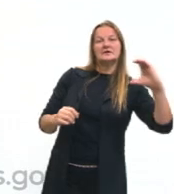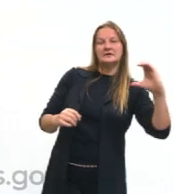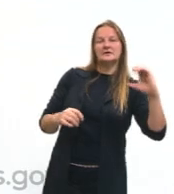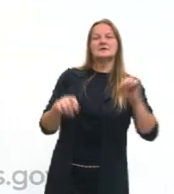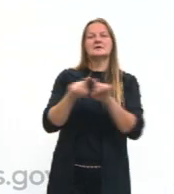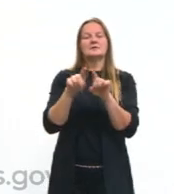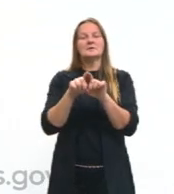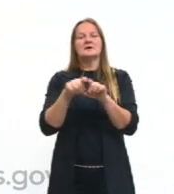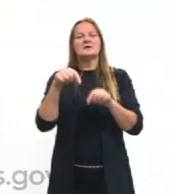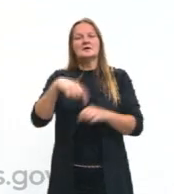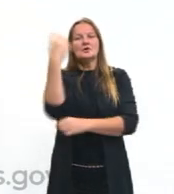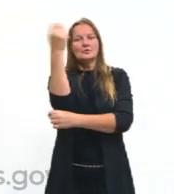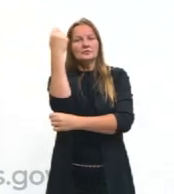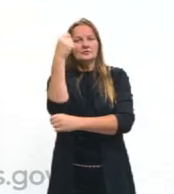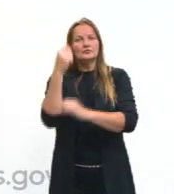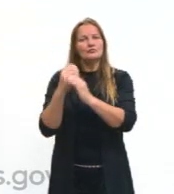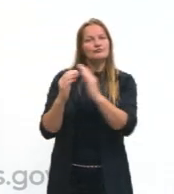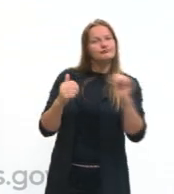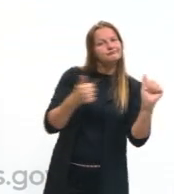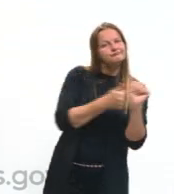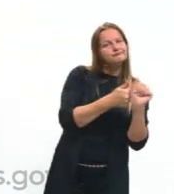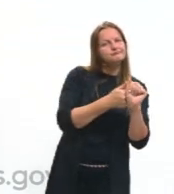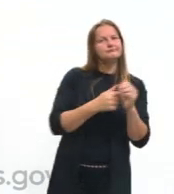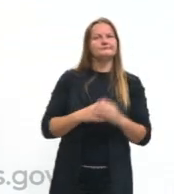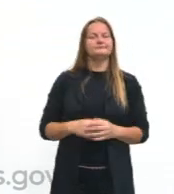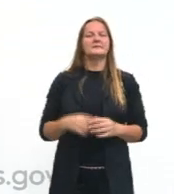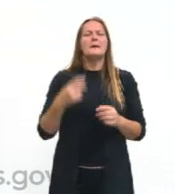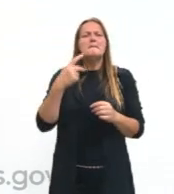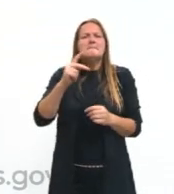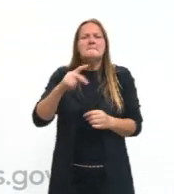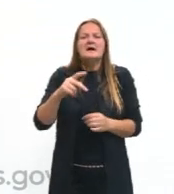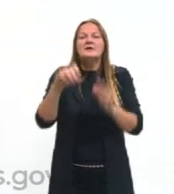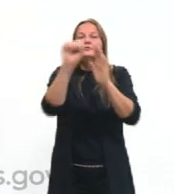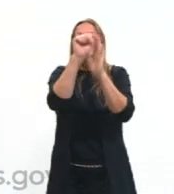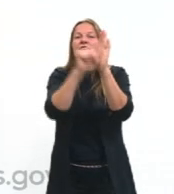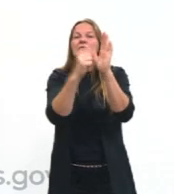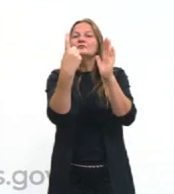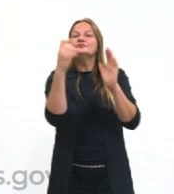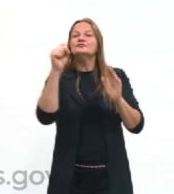formando um modo de falar similar ao português do século XVIII.